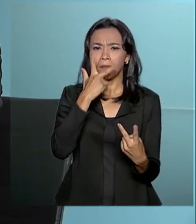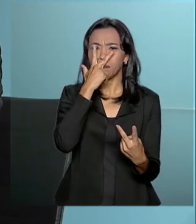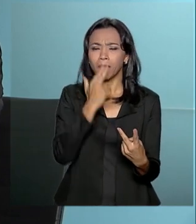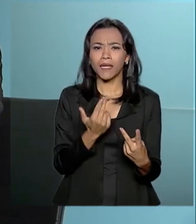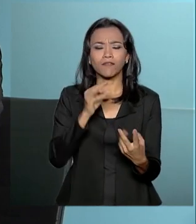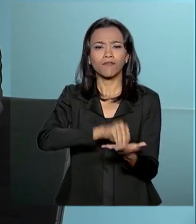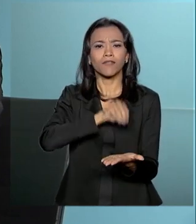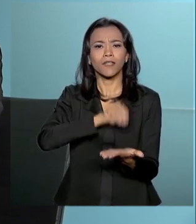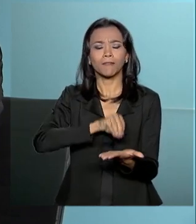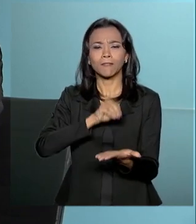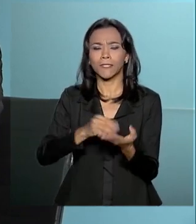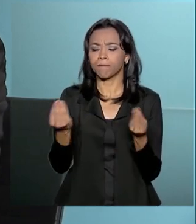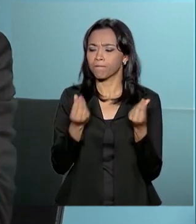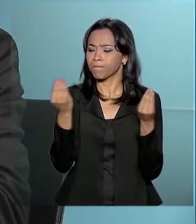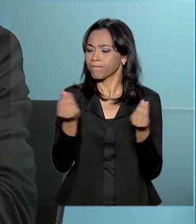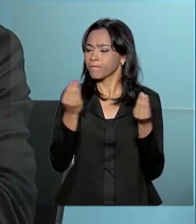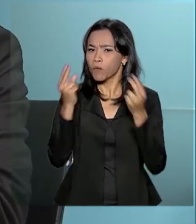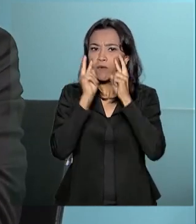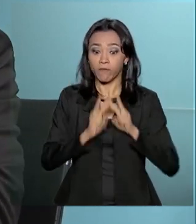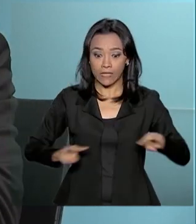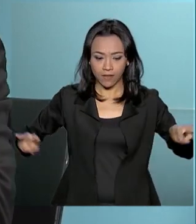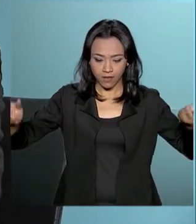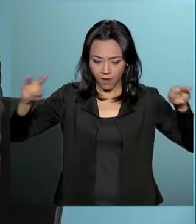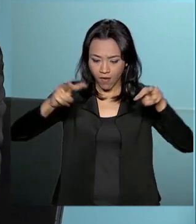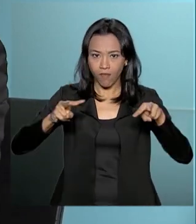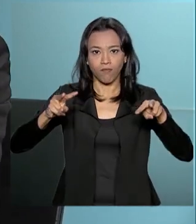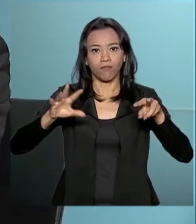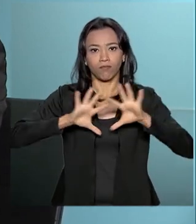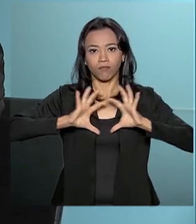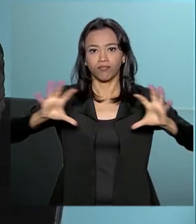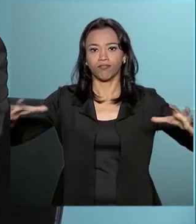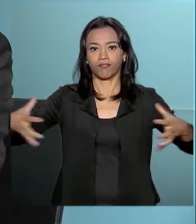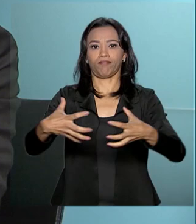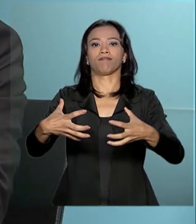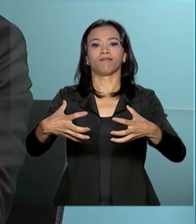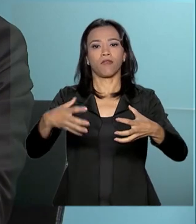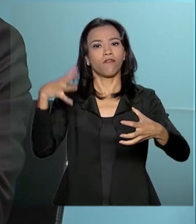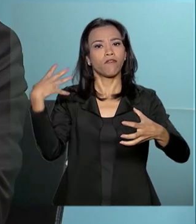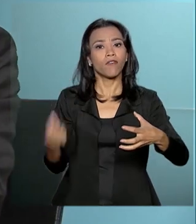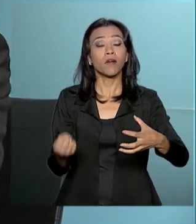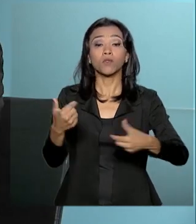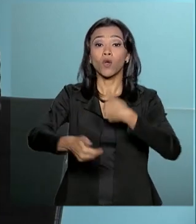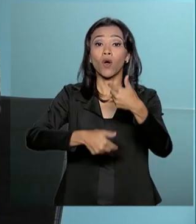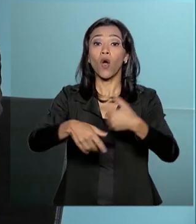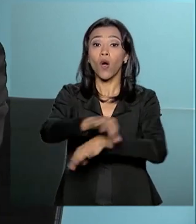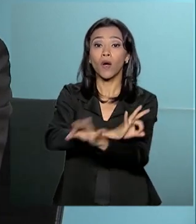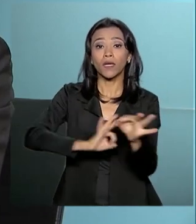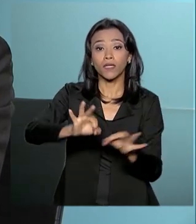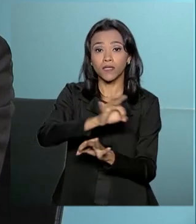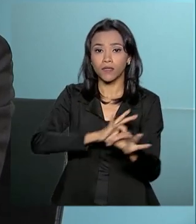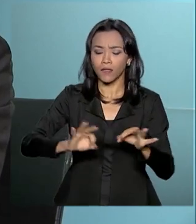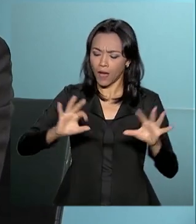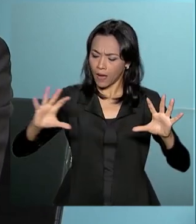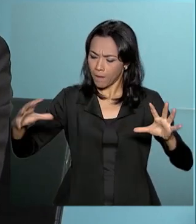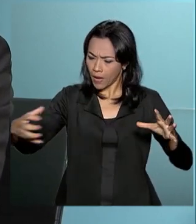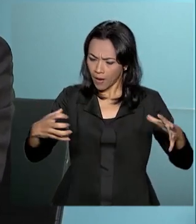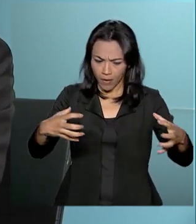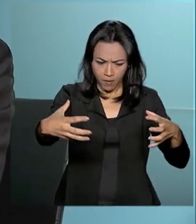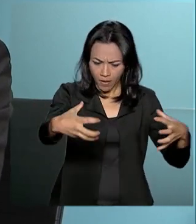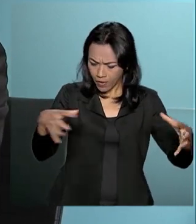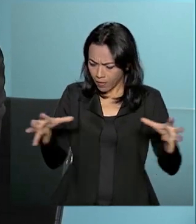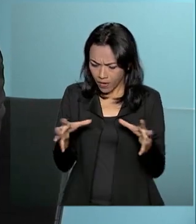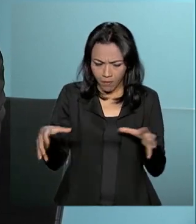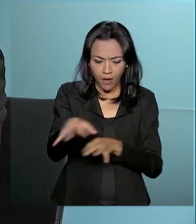não tem uma visão macro desse sistema. Então, o a gente vai tentar organizar é essa visão macro, tentar verificar as